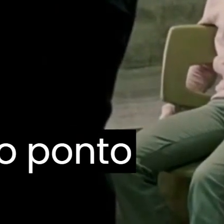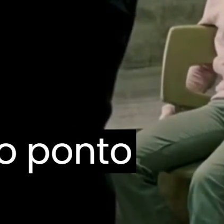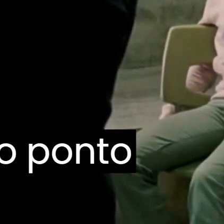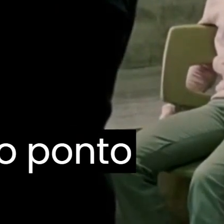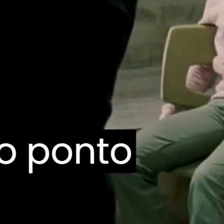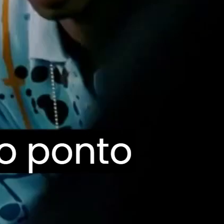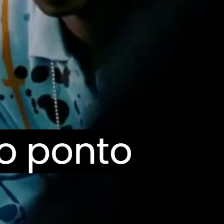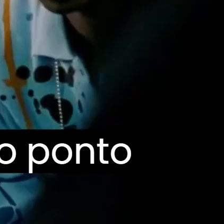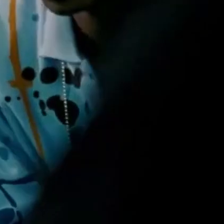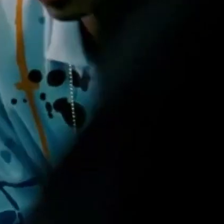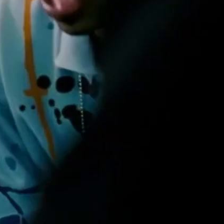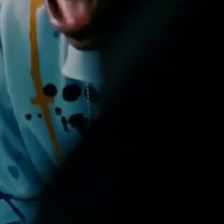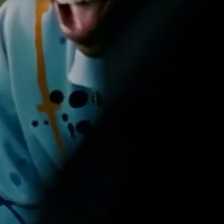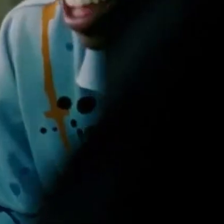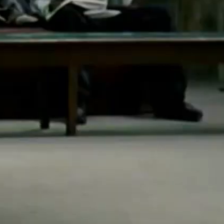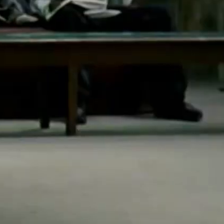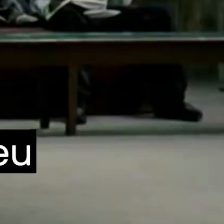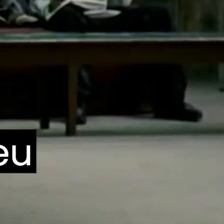vamos direto ao ponto.